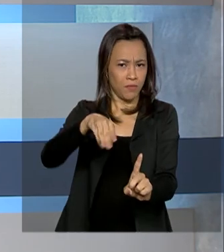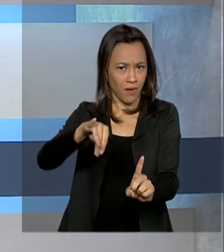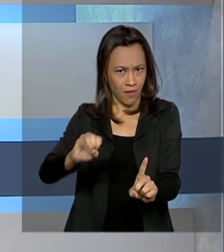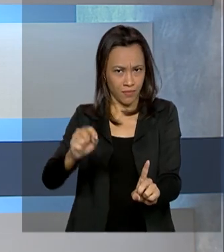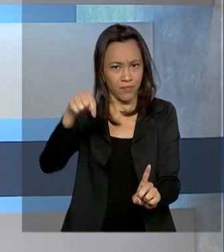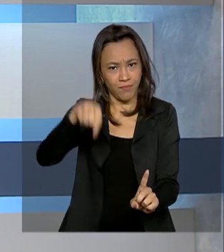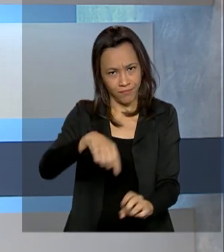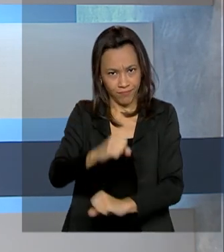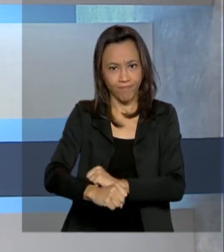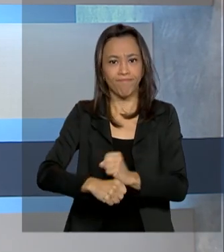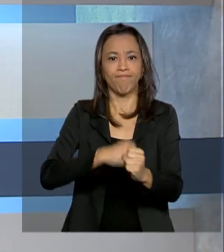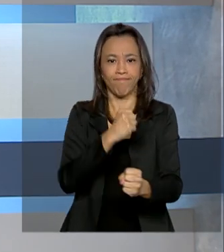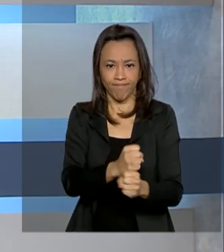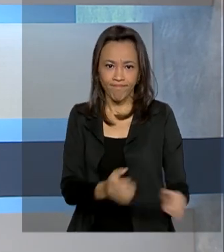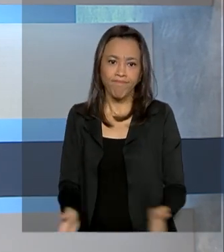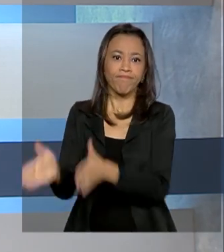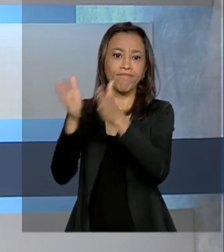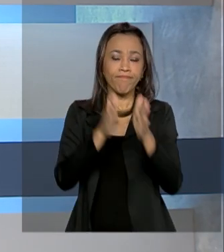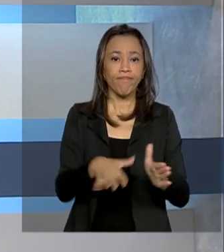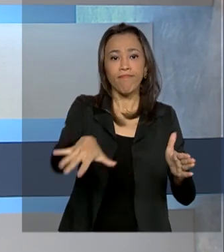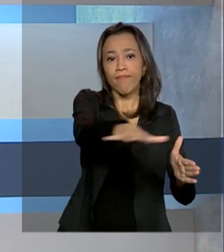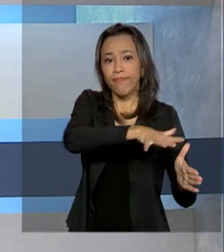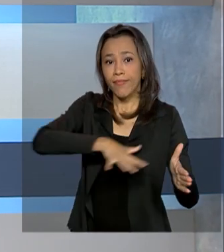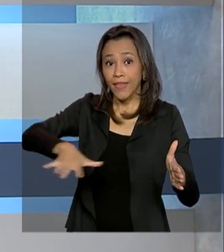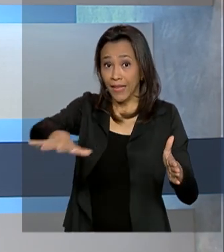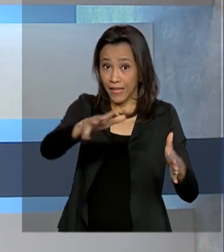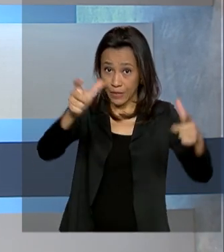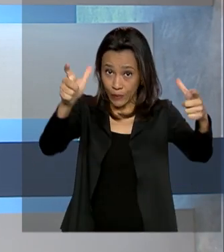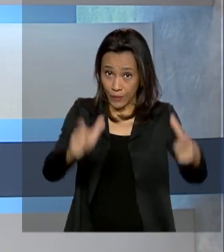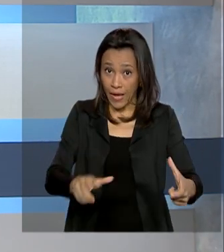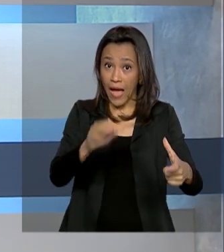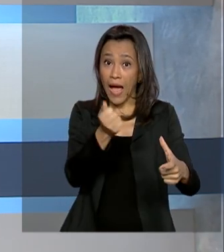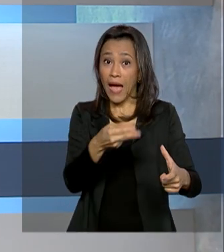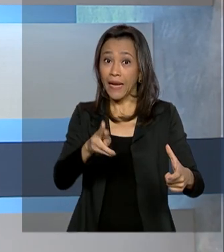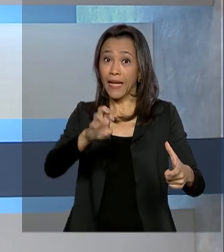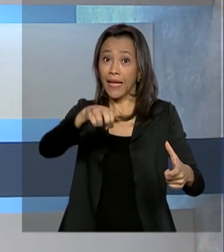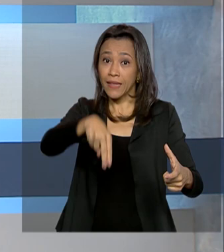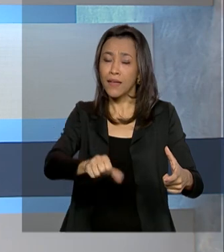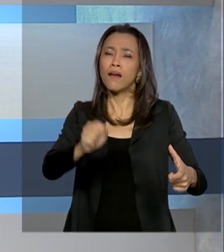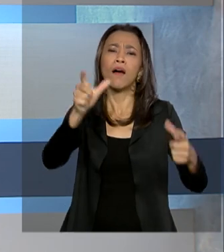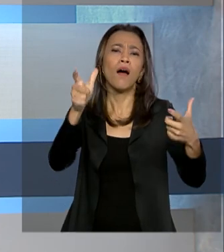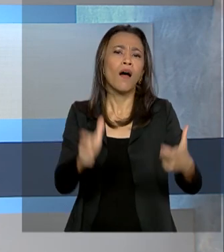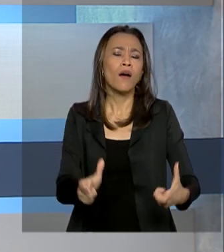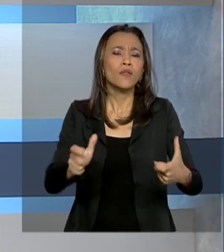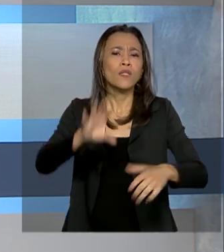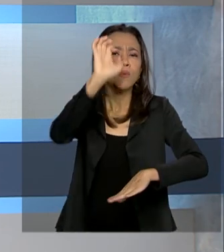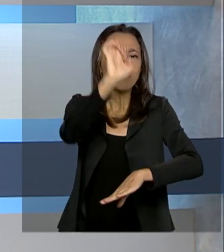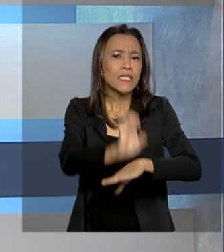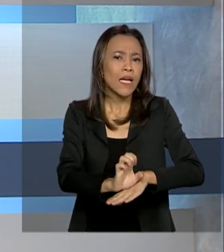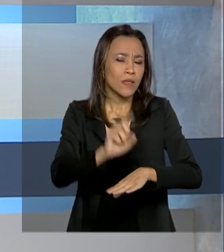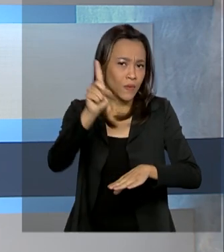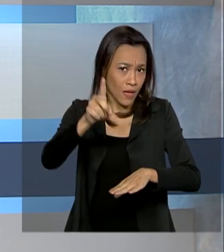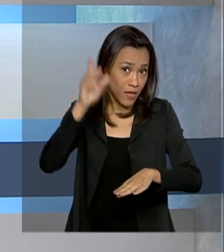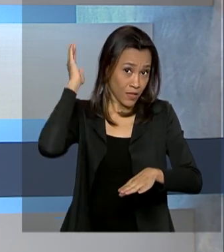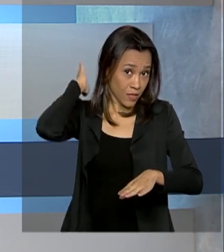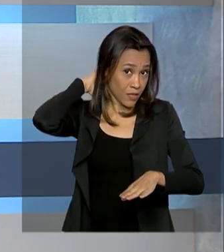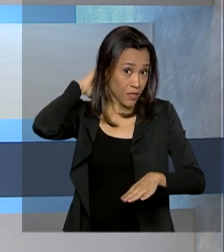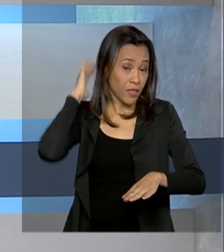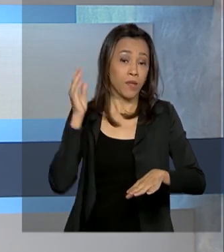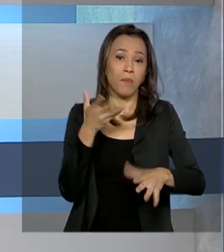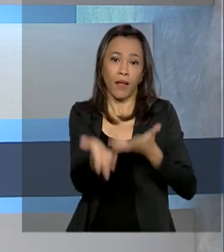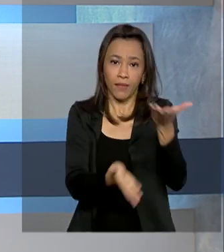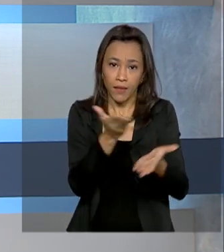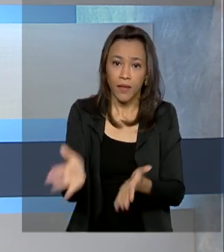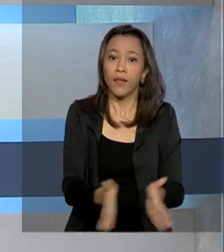A Arena Amadeu Teixeira, adaptada para atender os moradores de rua de Manaus durante o período da pandemia, e o Lar de Idosos,